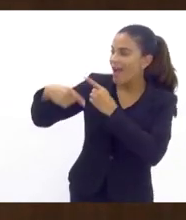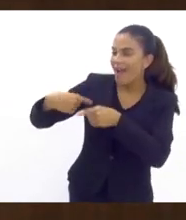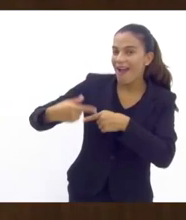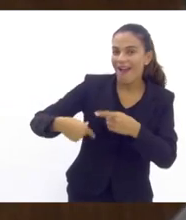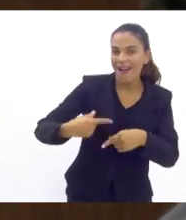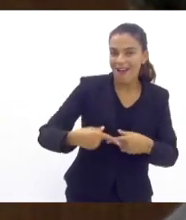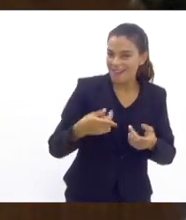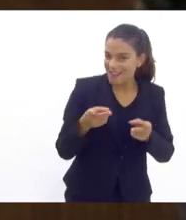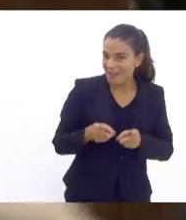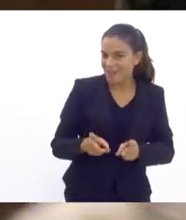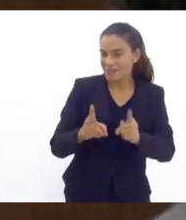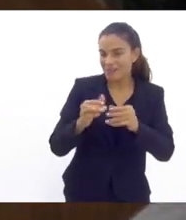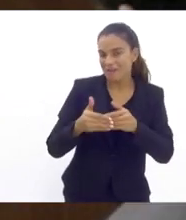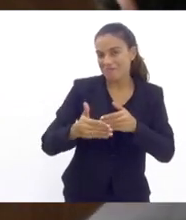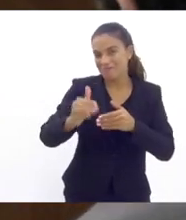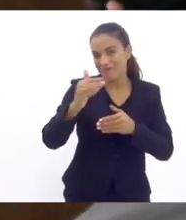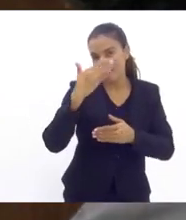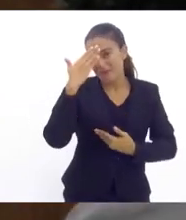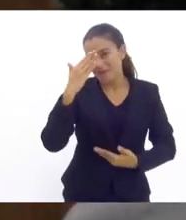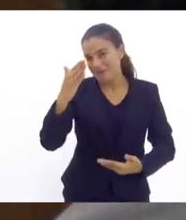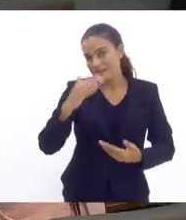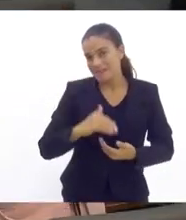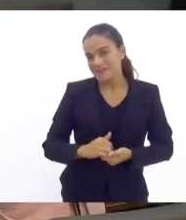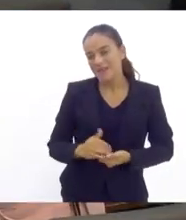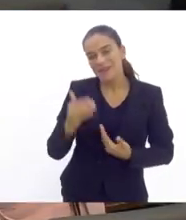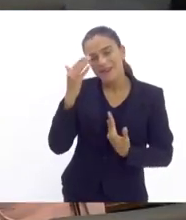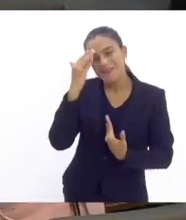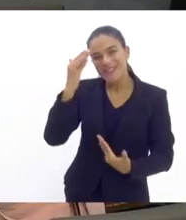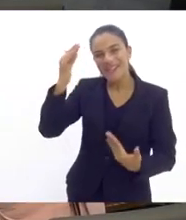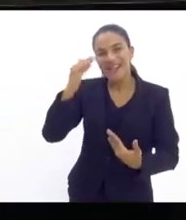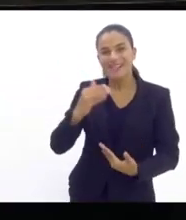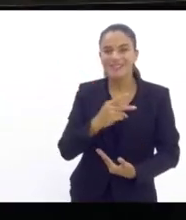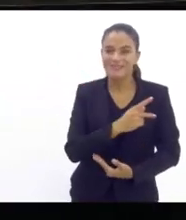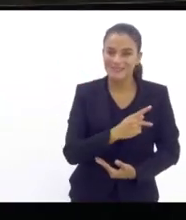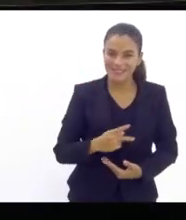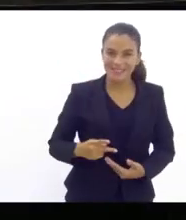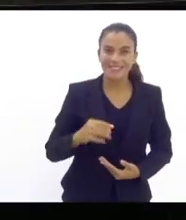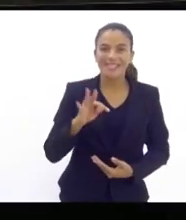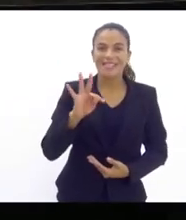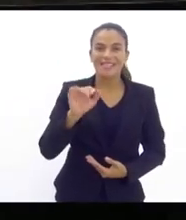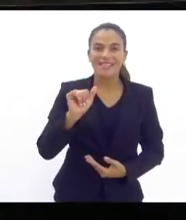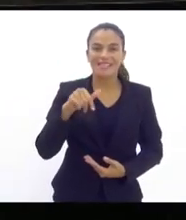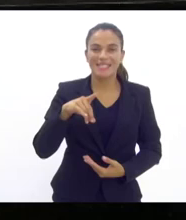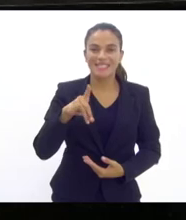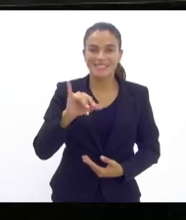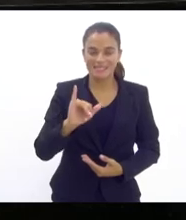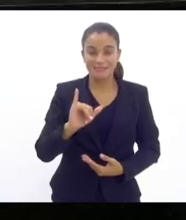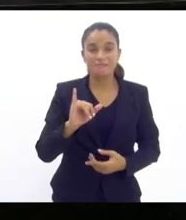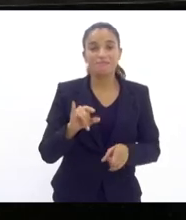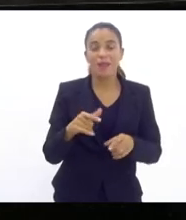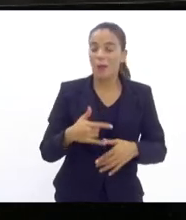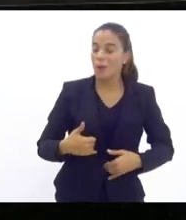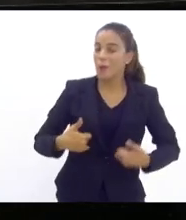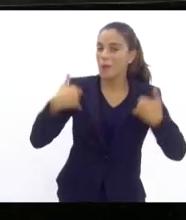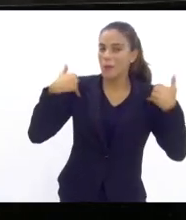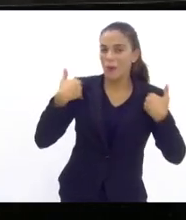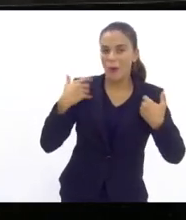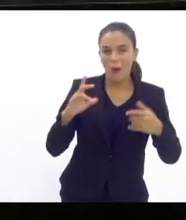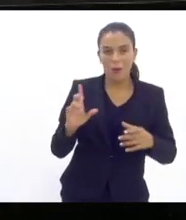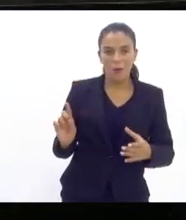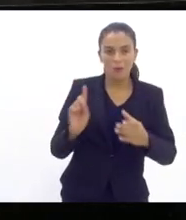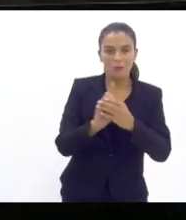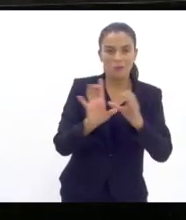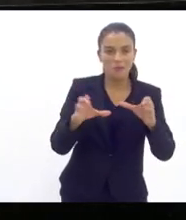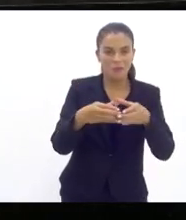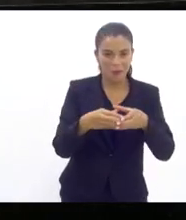quer continuar daqui para frente obrigado muito obrigada presidente Tandes quero dizer que é um orgulho estar formando ao